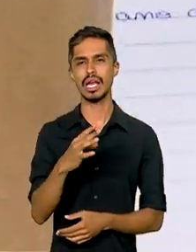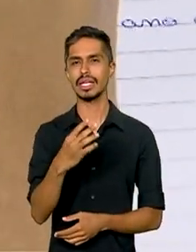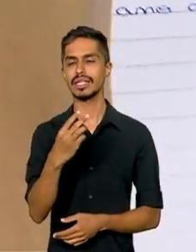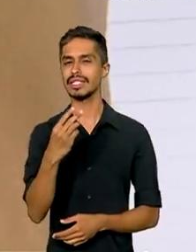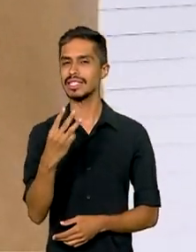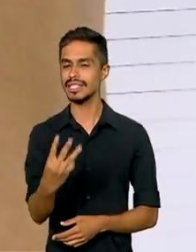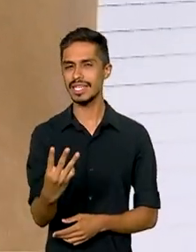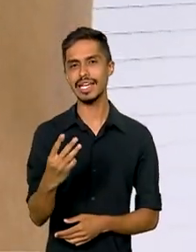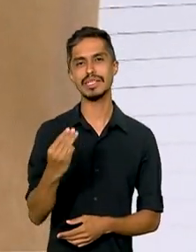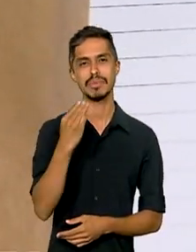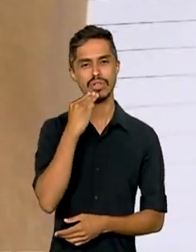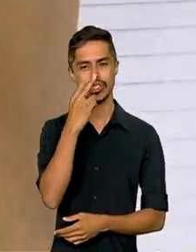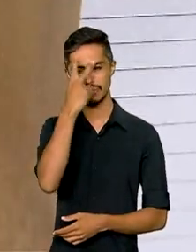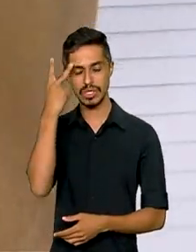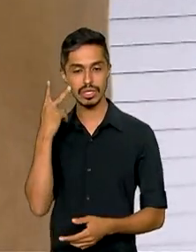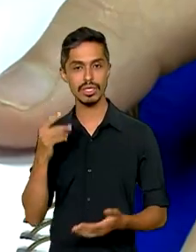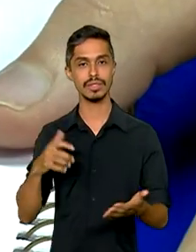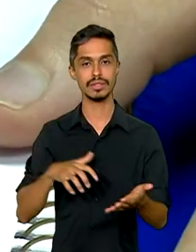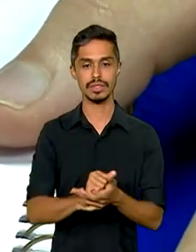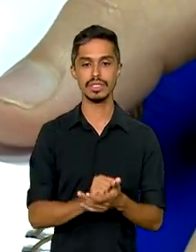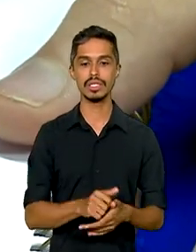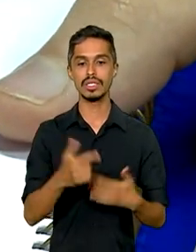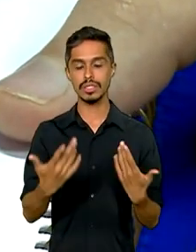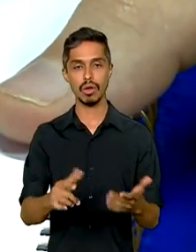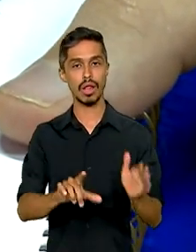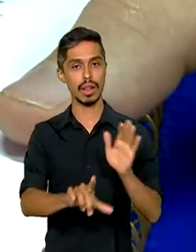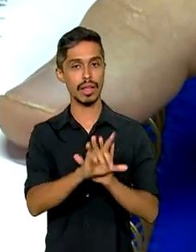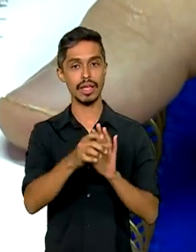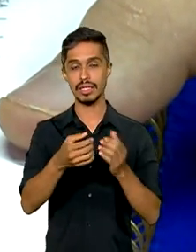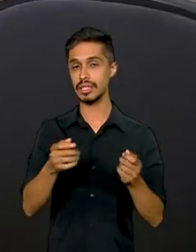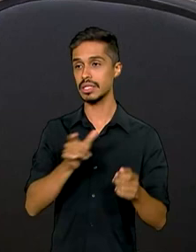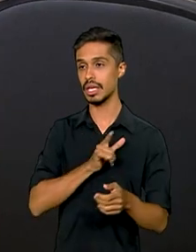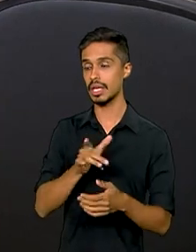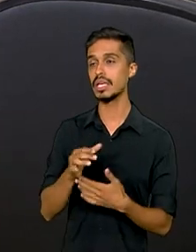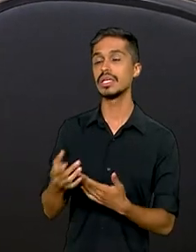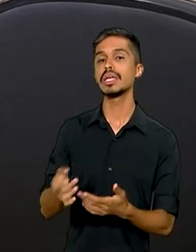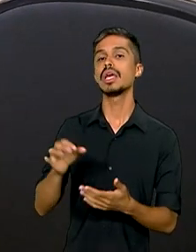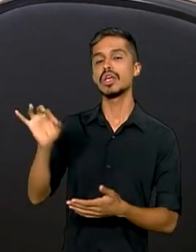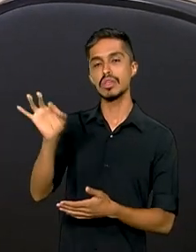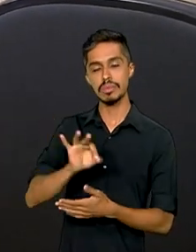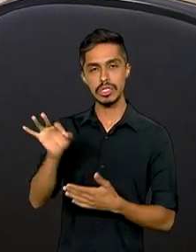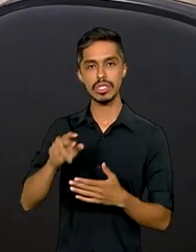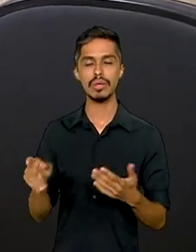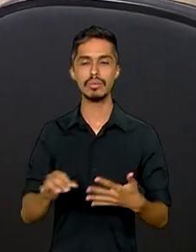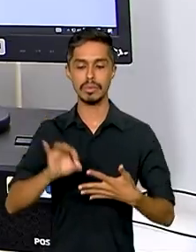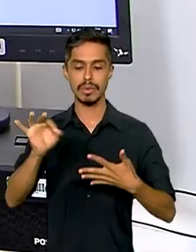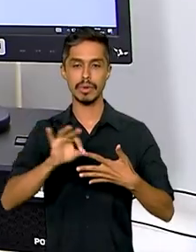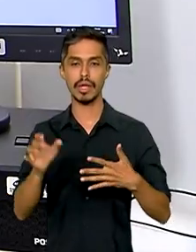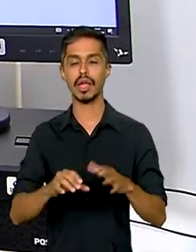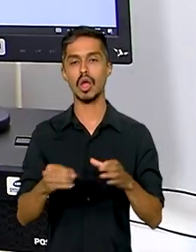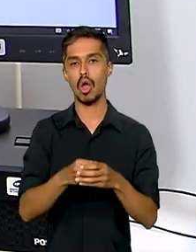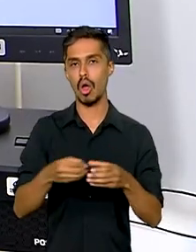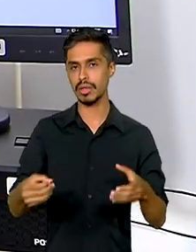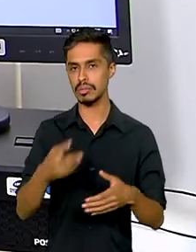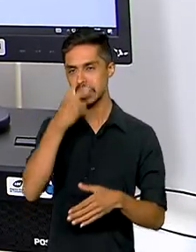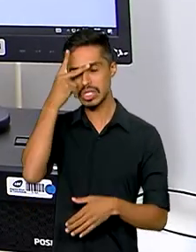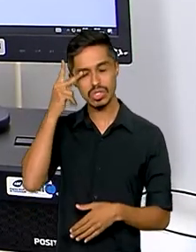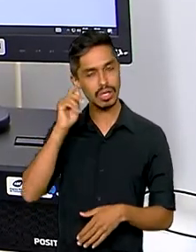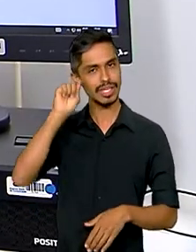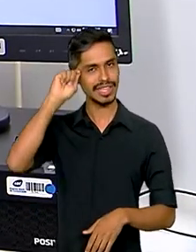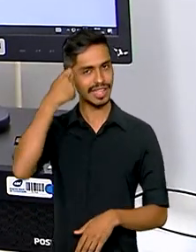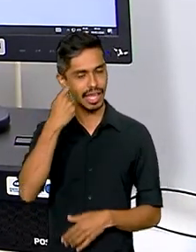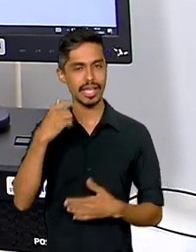E como estabelece a legislação, terá percentuais reservados para as cotas específicas. Cotas para pessoas